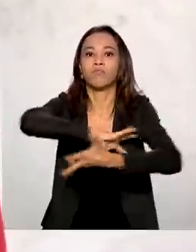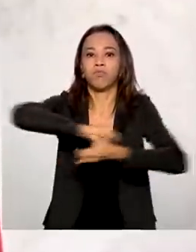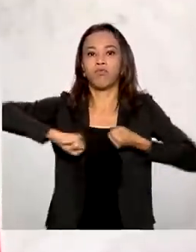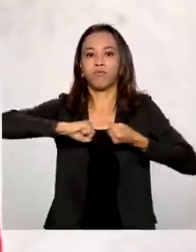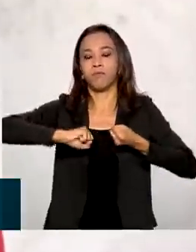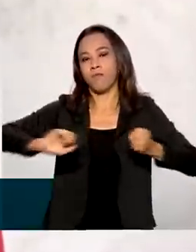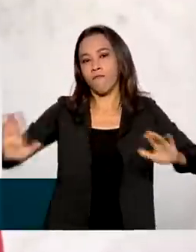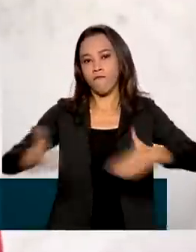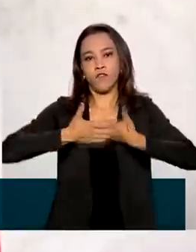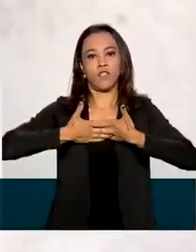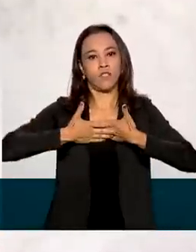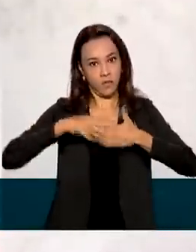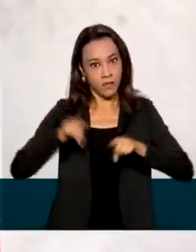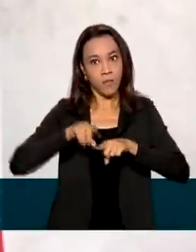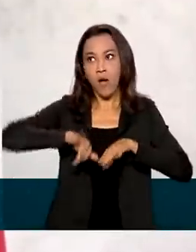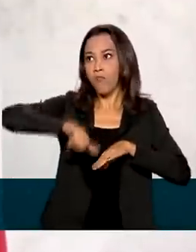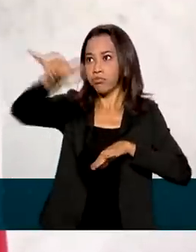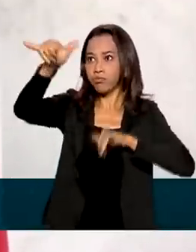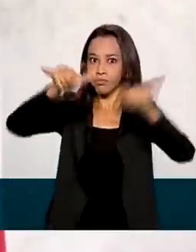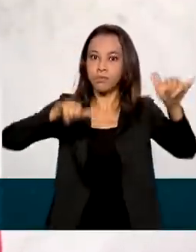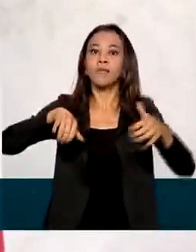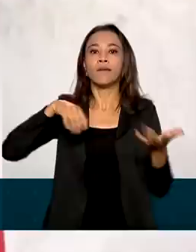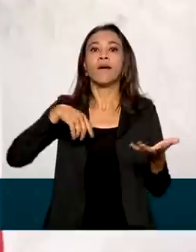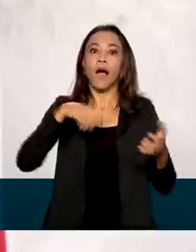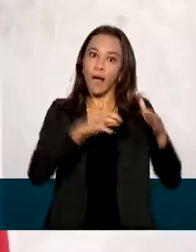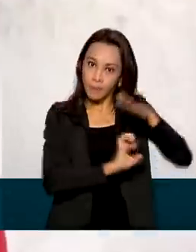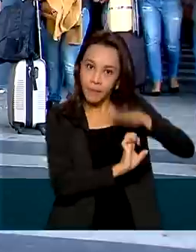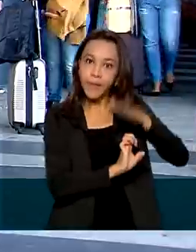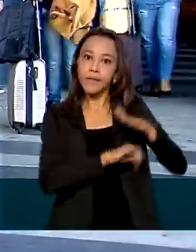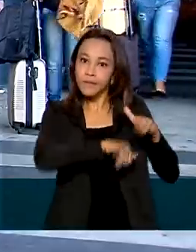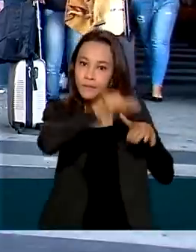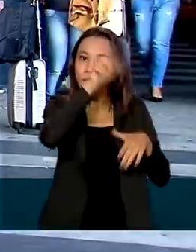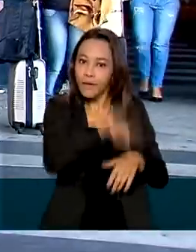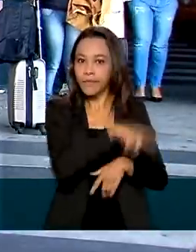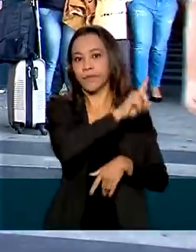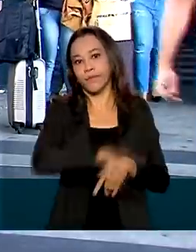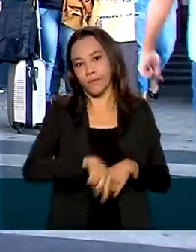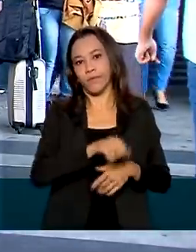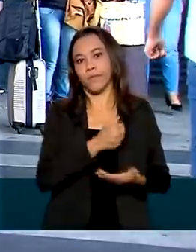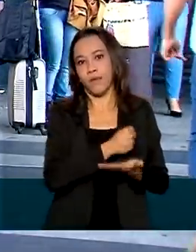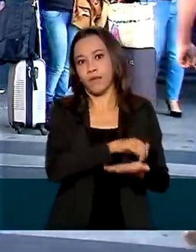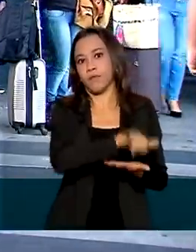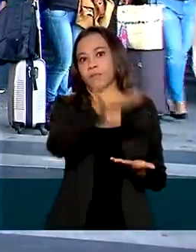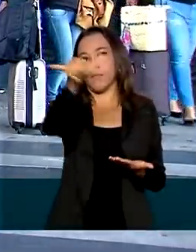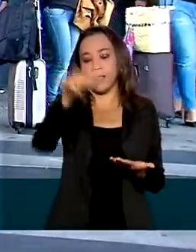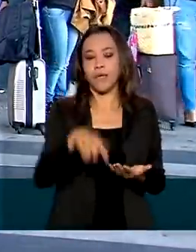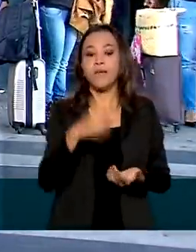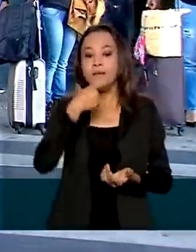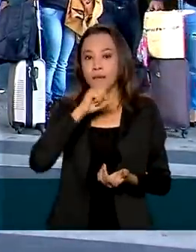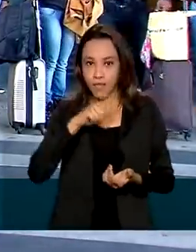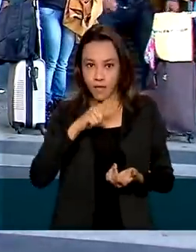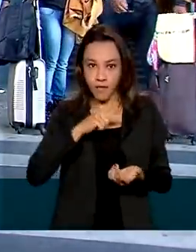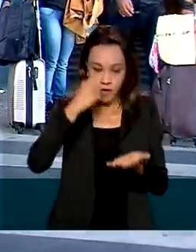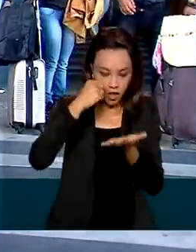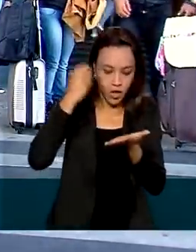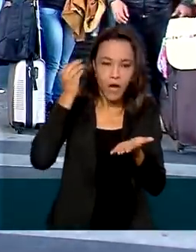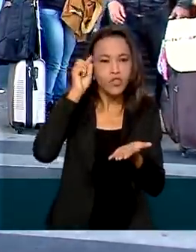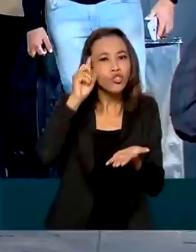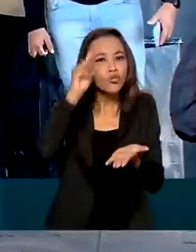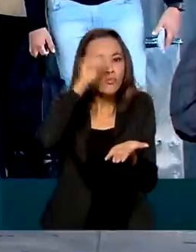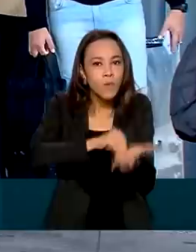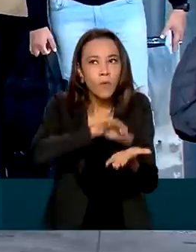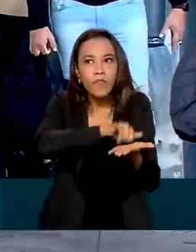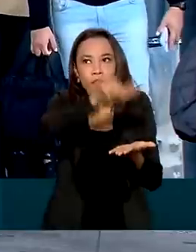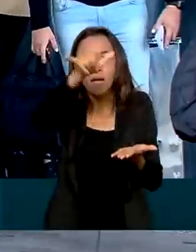aeroportos e a própria companhia aérea, quem cancelou as passagens. Quem tinha viagem marcada e teve o voo cancelado pela empresa